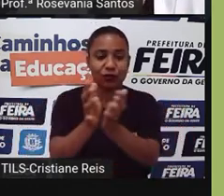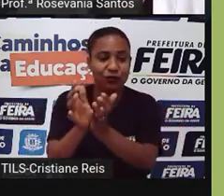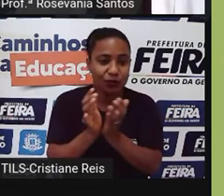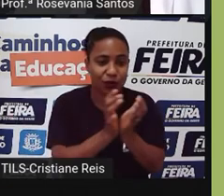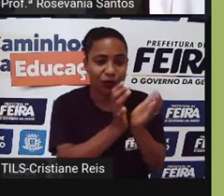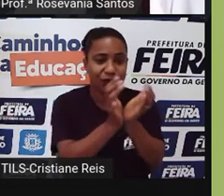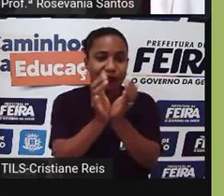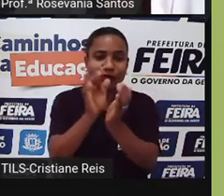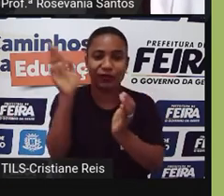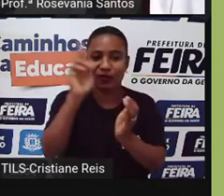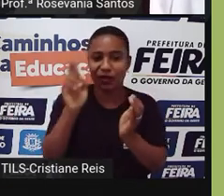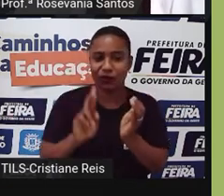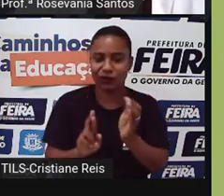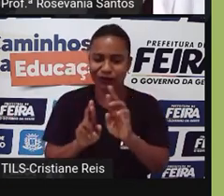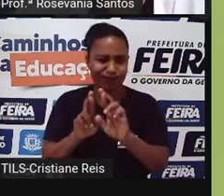né,